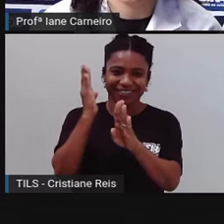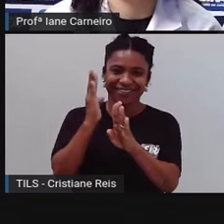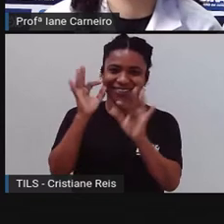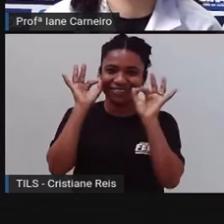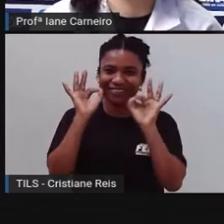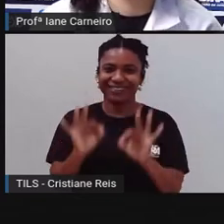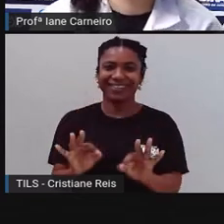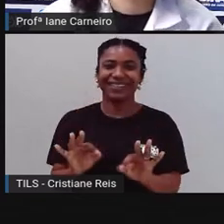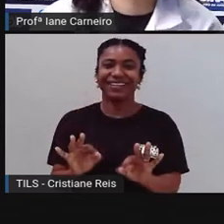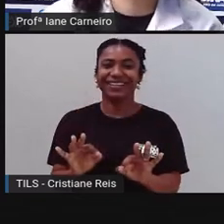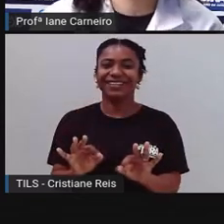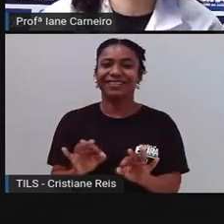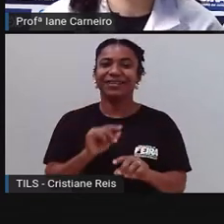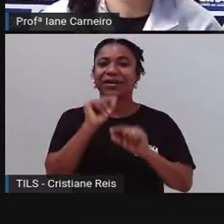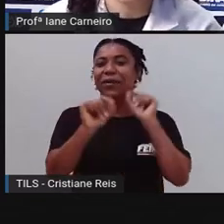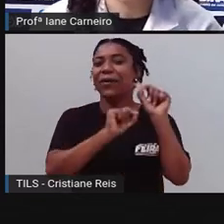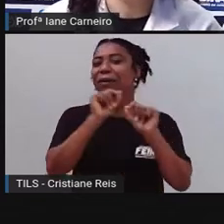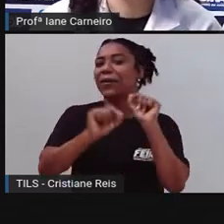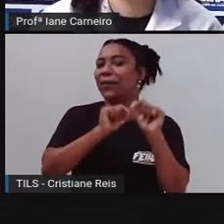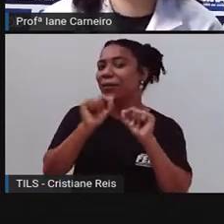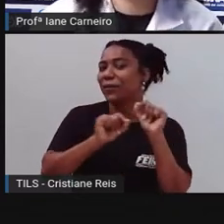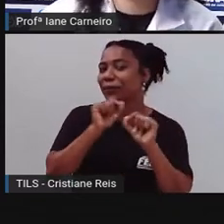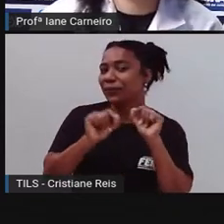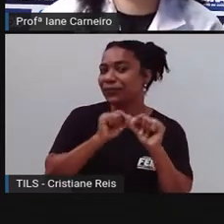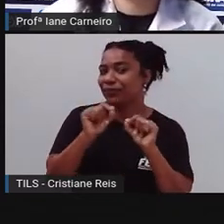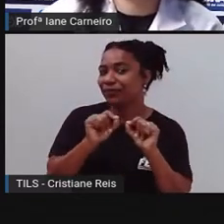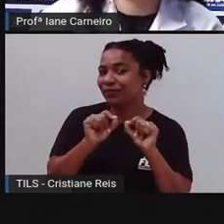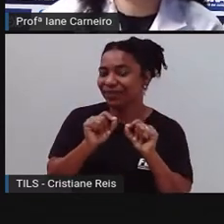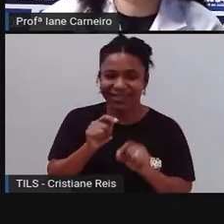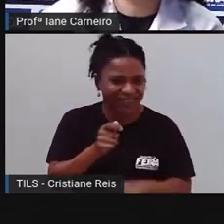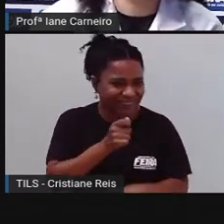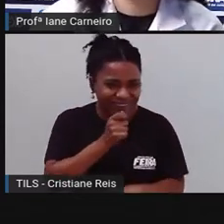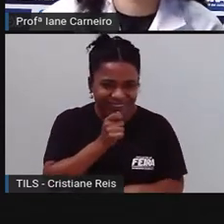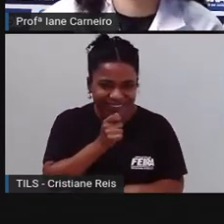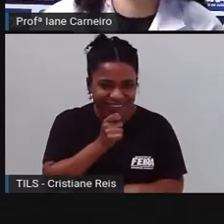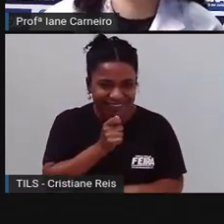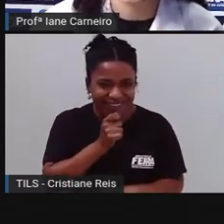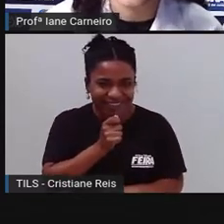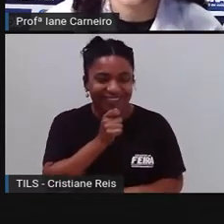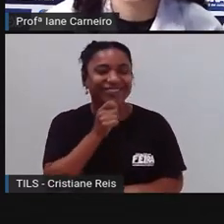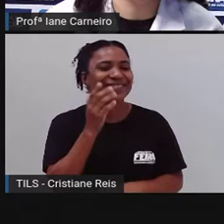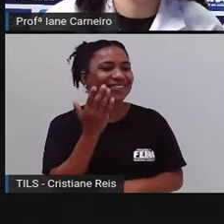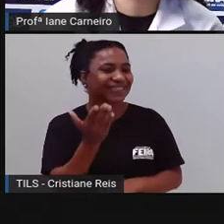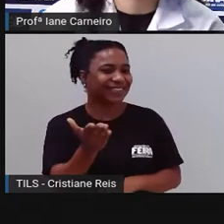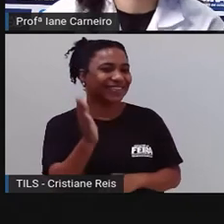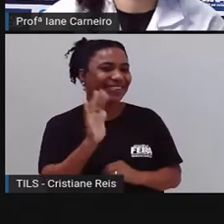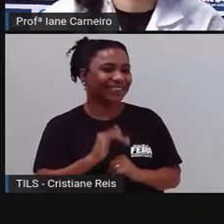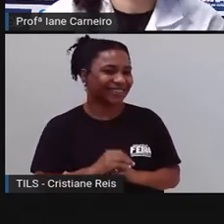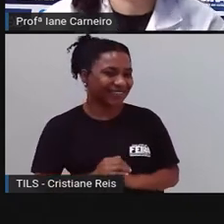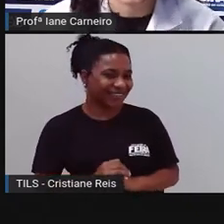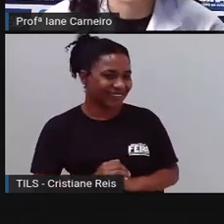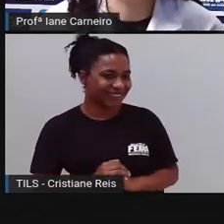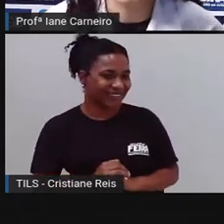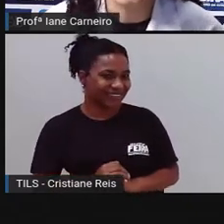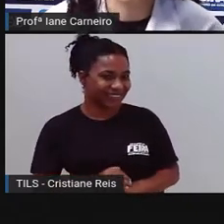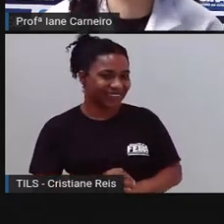certa. O que é o que é? Não descobriu ainda? Pois é, um livro de